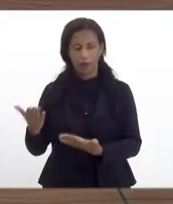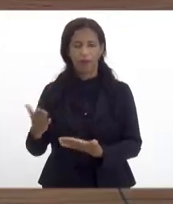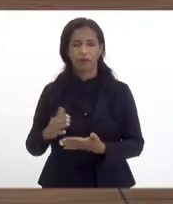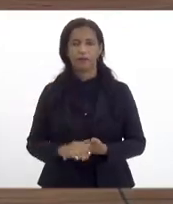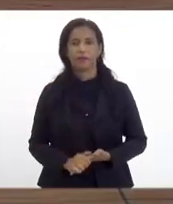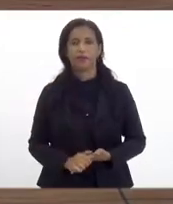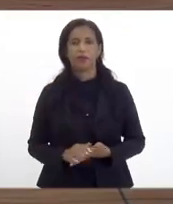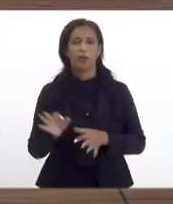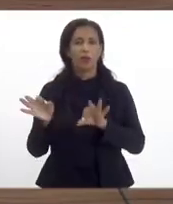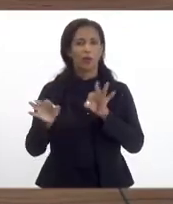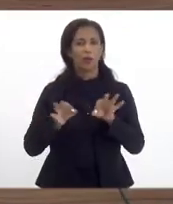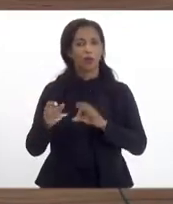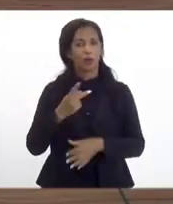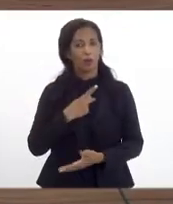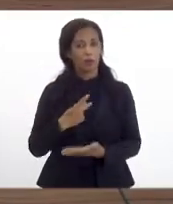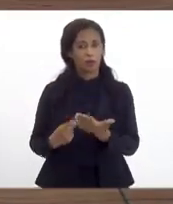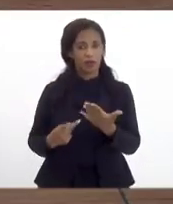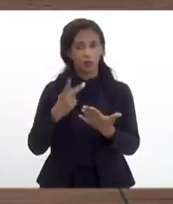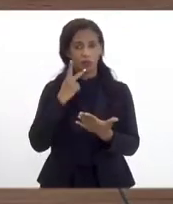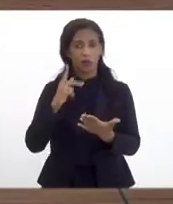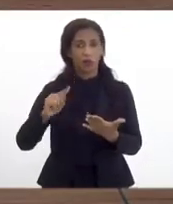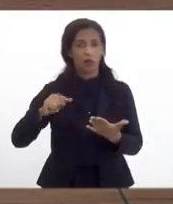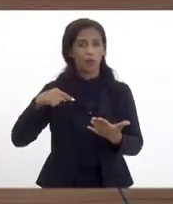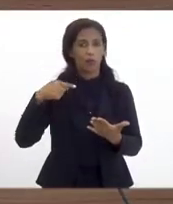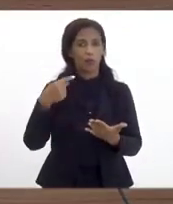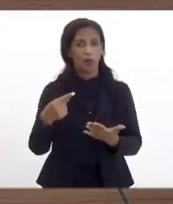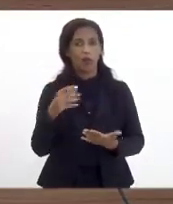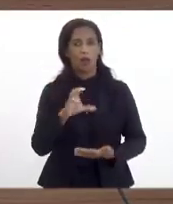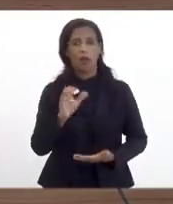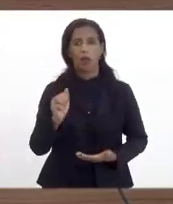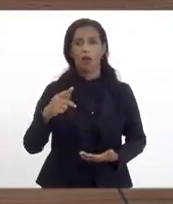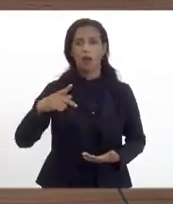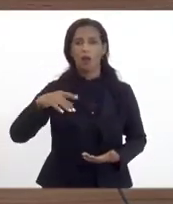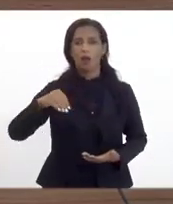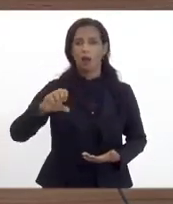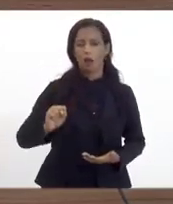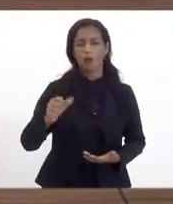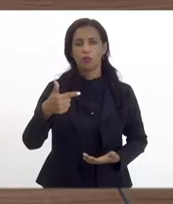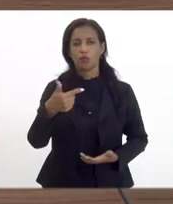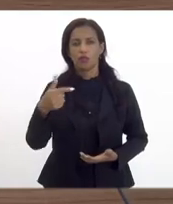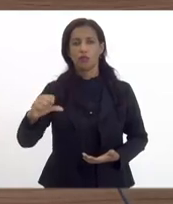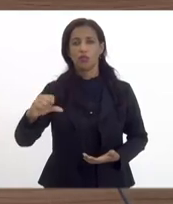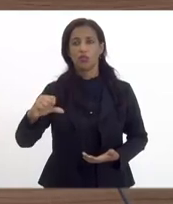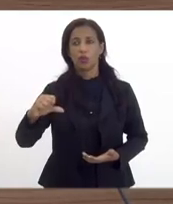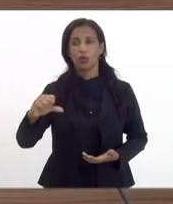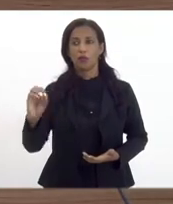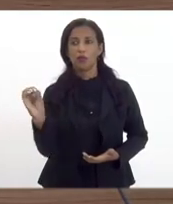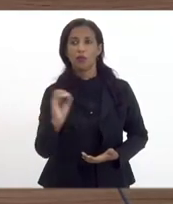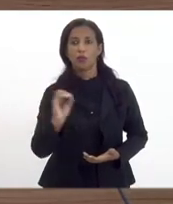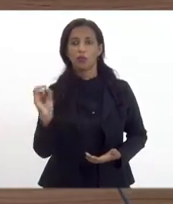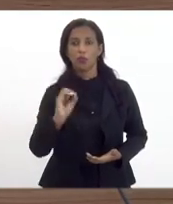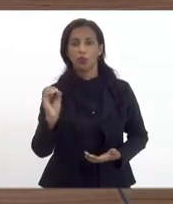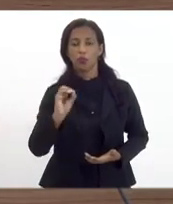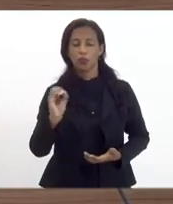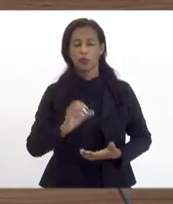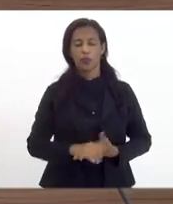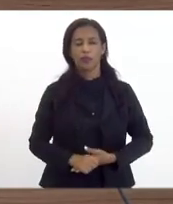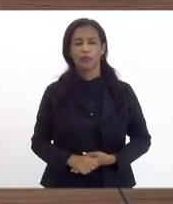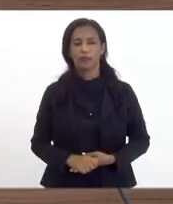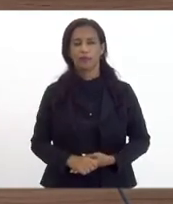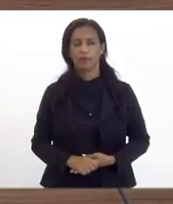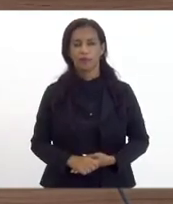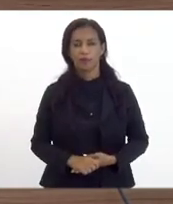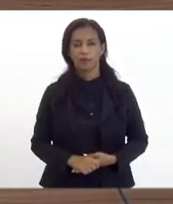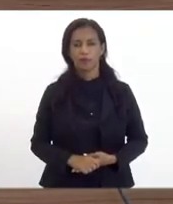conforme o presidente falou o próximo destino será a cidade de Campos dia 29 29 de outubro perdão 29 de outubro